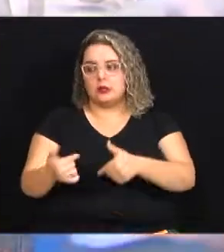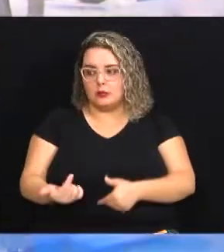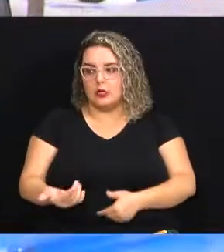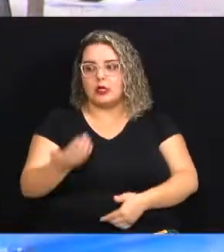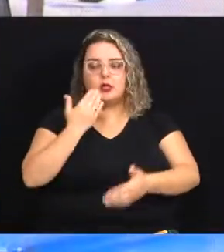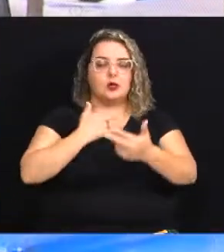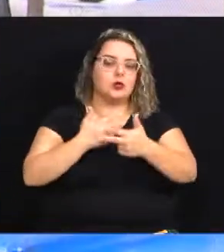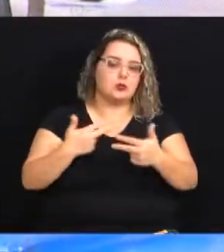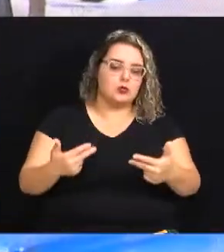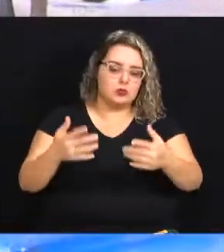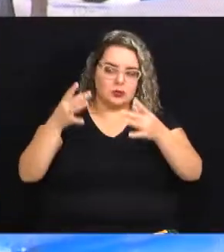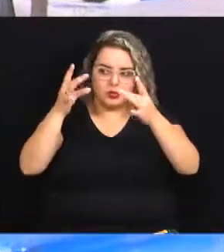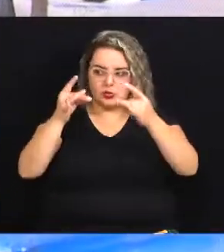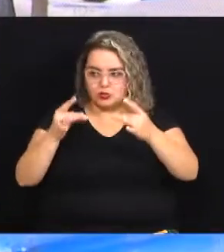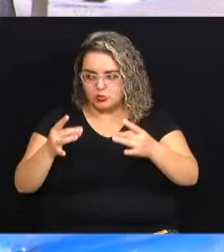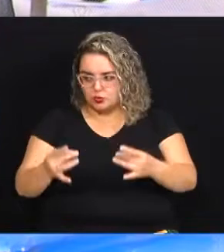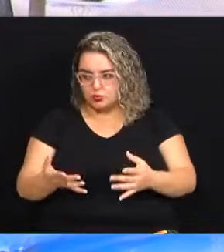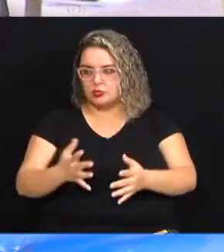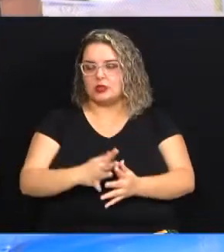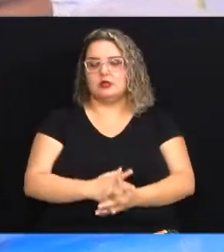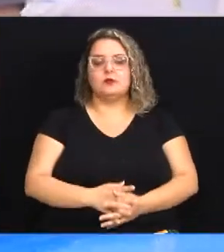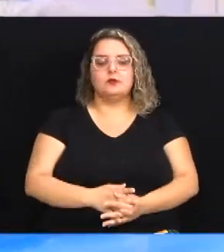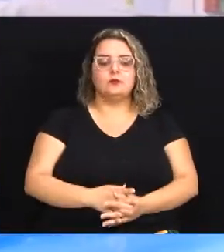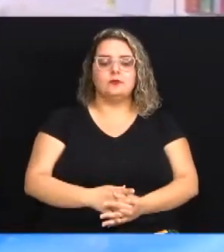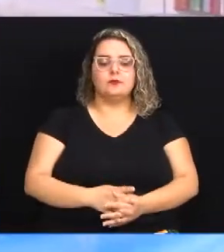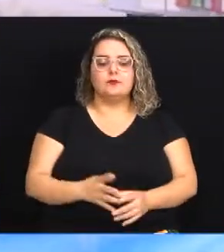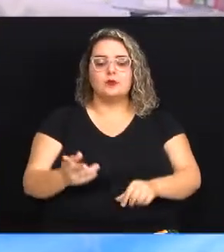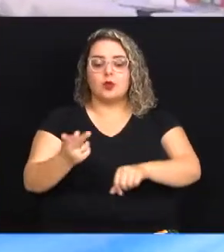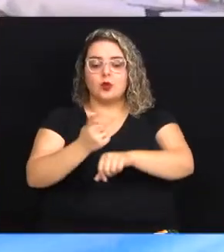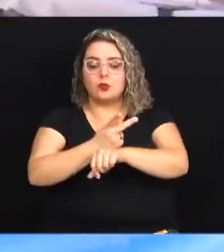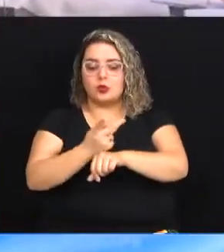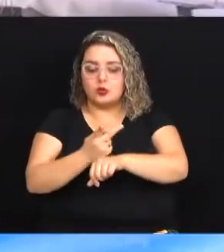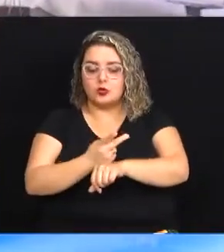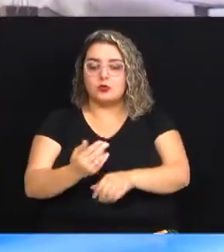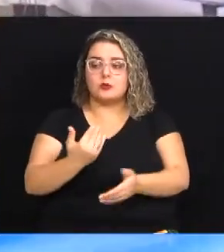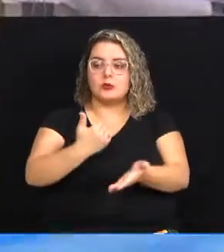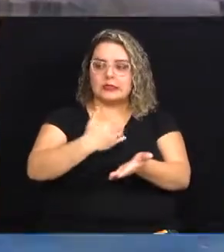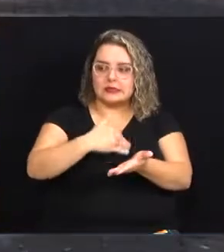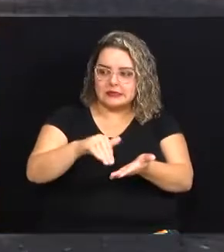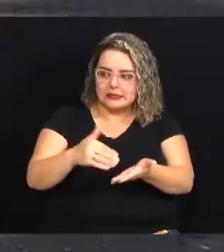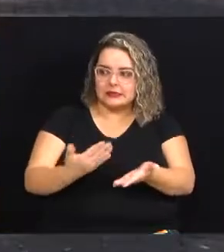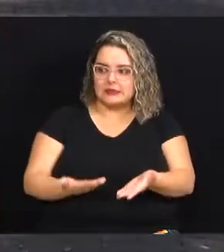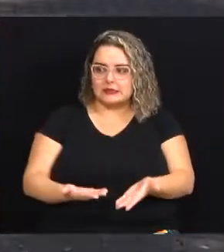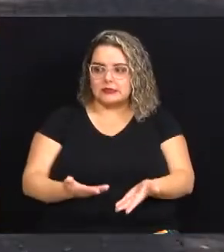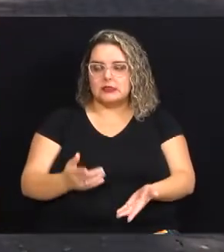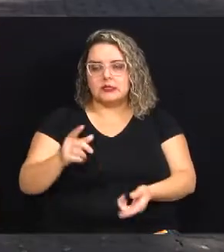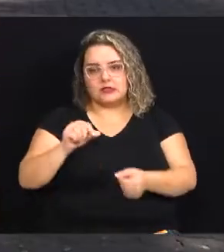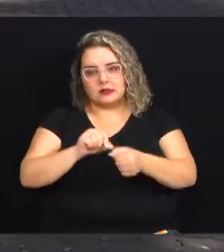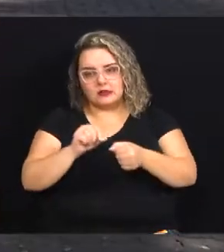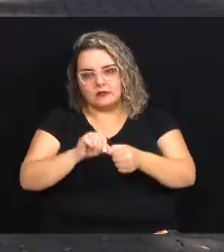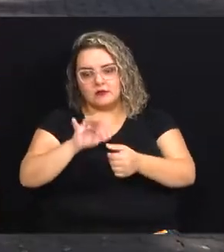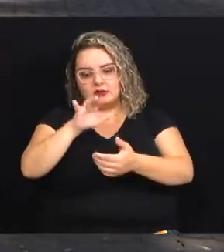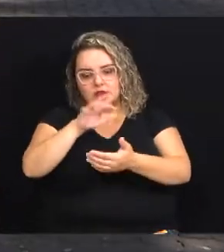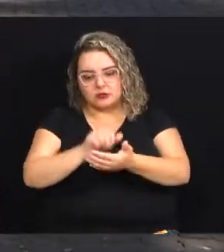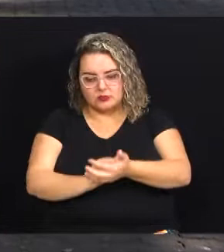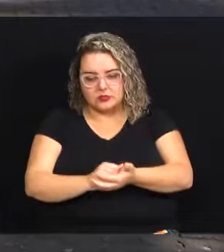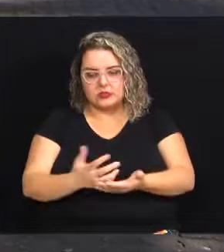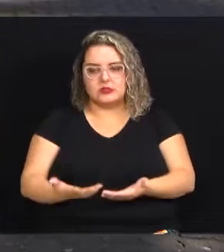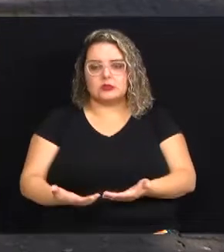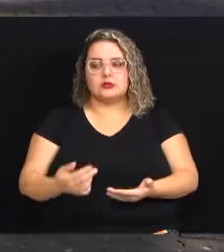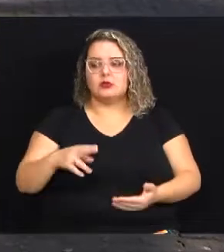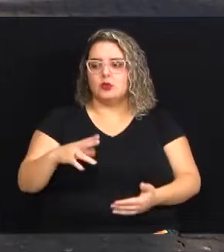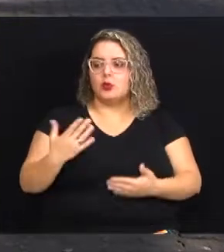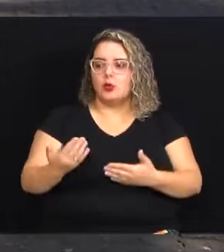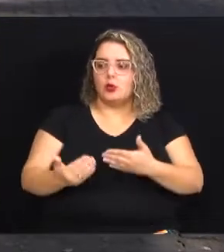alimentos tem todo o critério ela procura a secretaria e aí ela faz uma inscrição